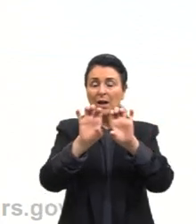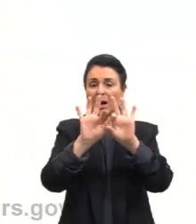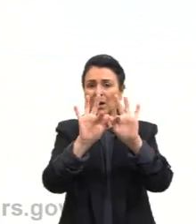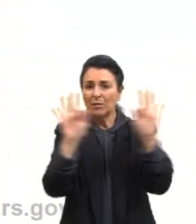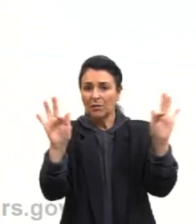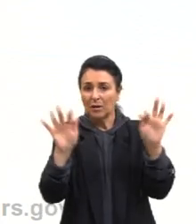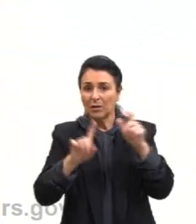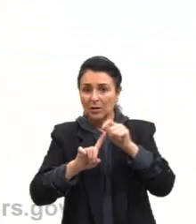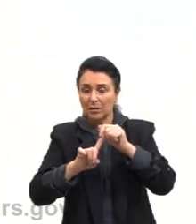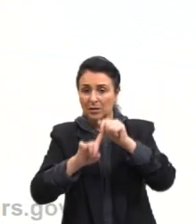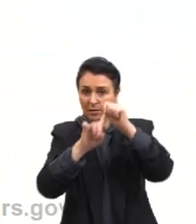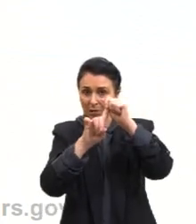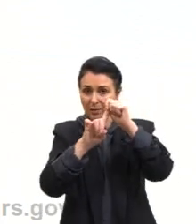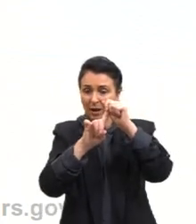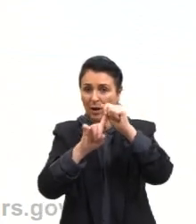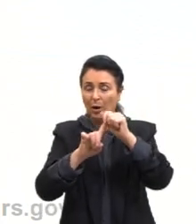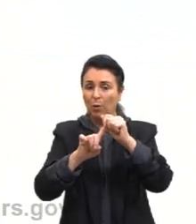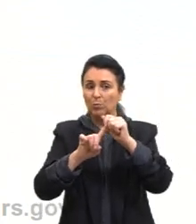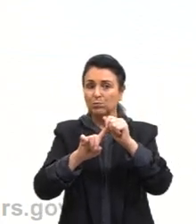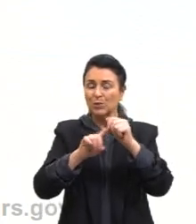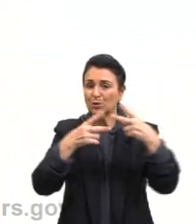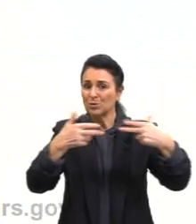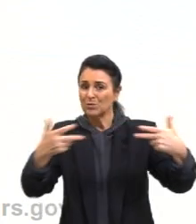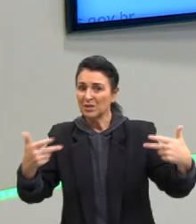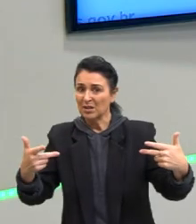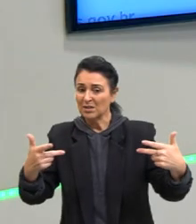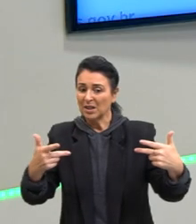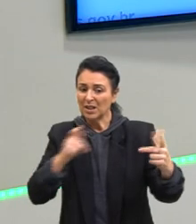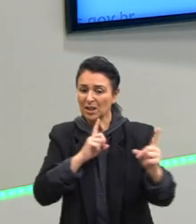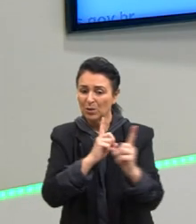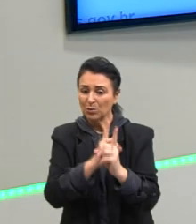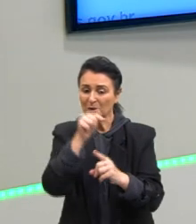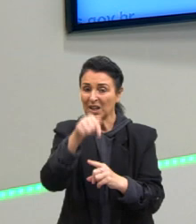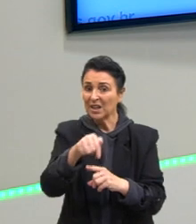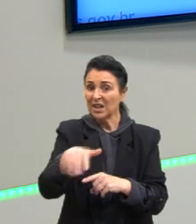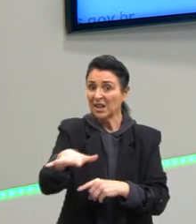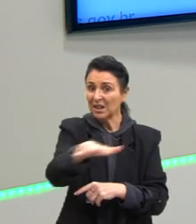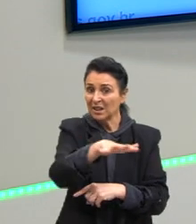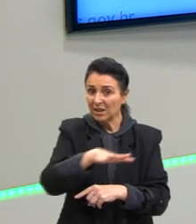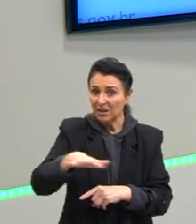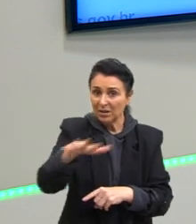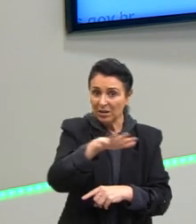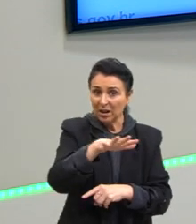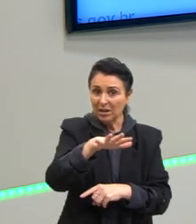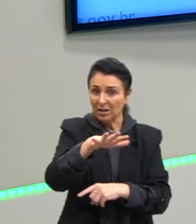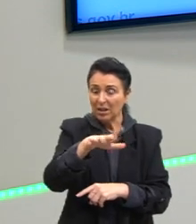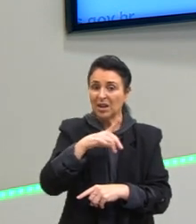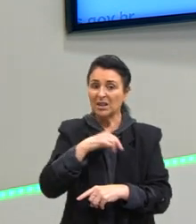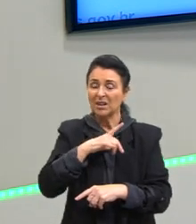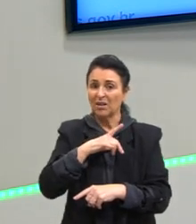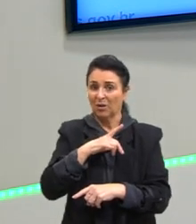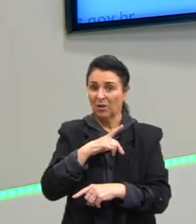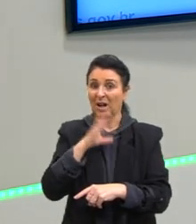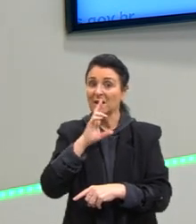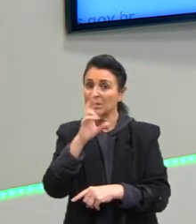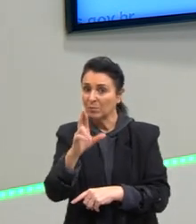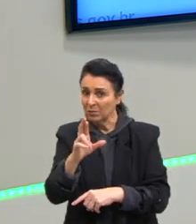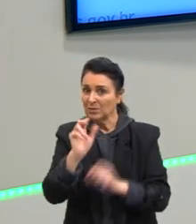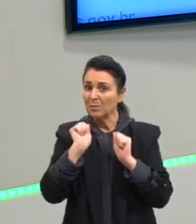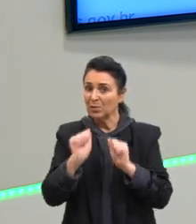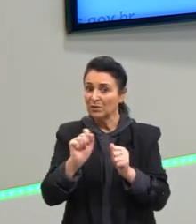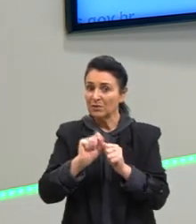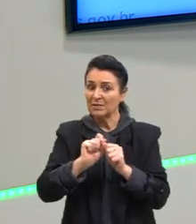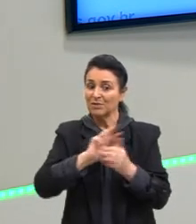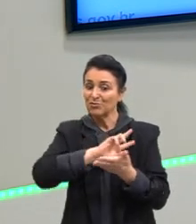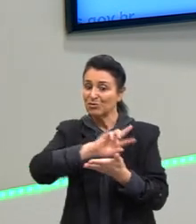encontrada nesse sítio arqueológico é essa questão tem diversas formas de responder. Por quê? Se vocês conhecem, através das